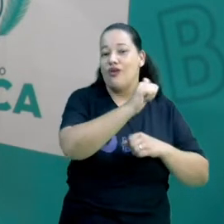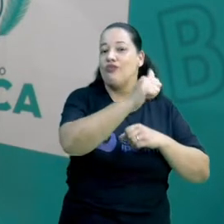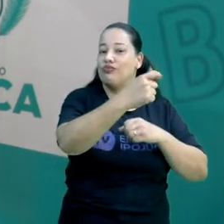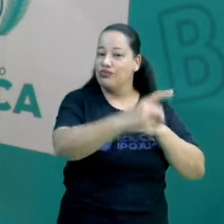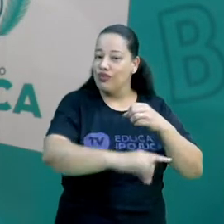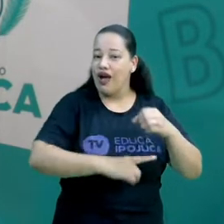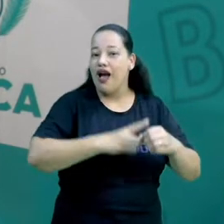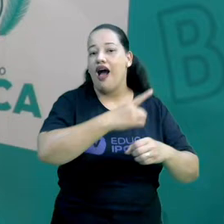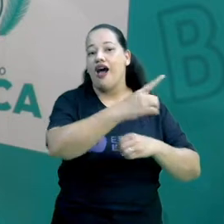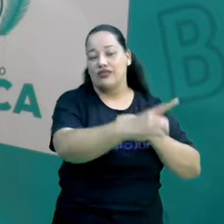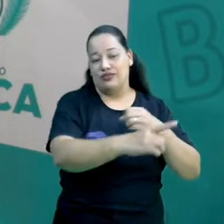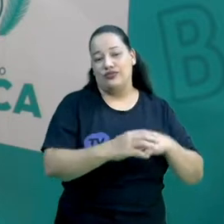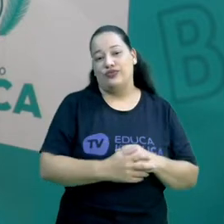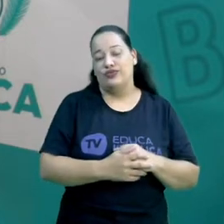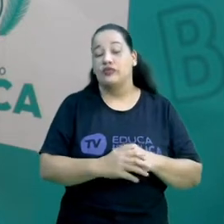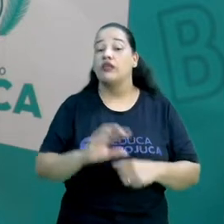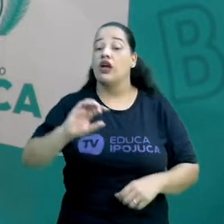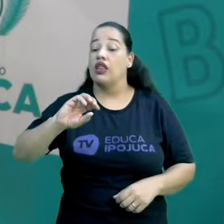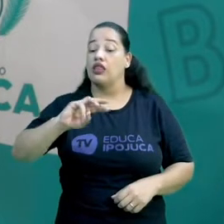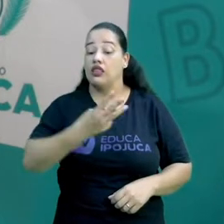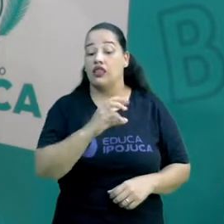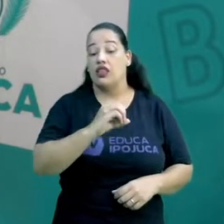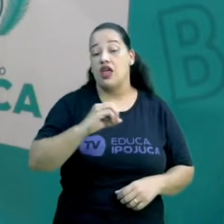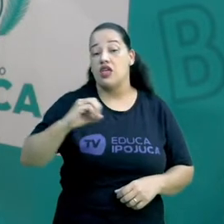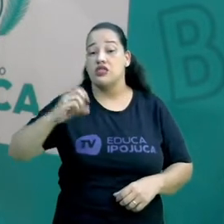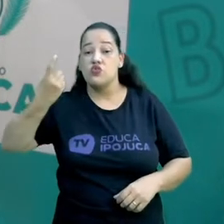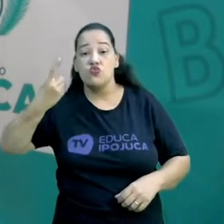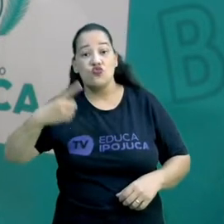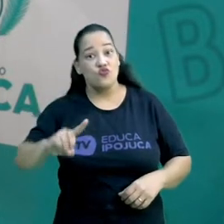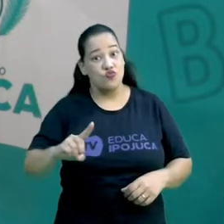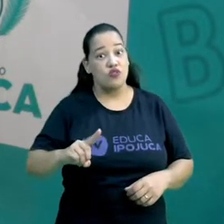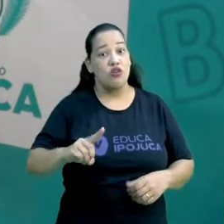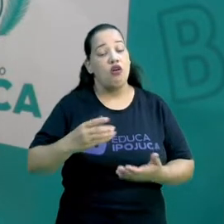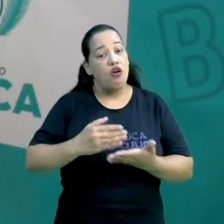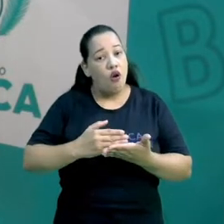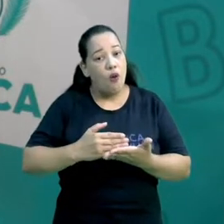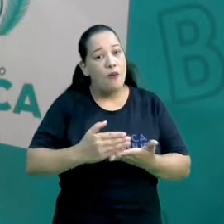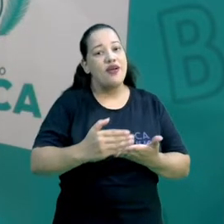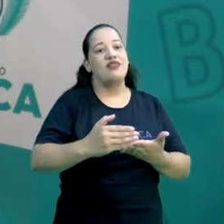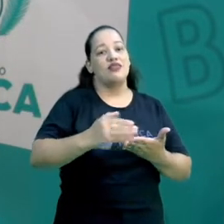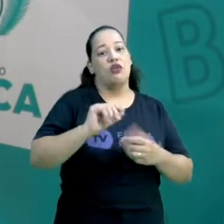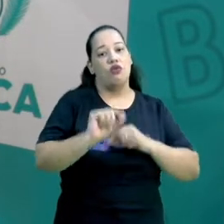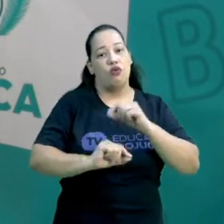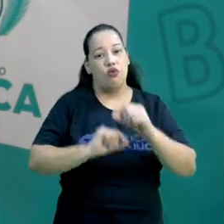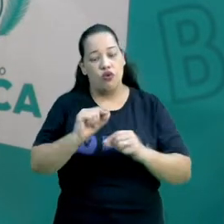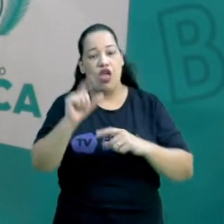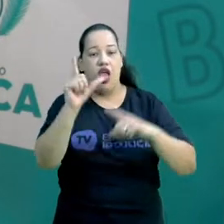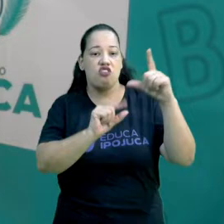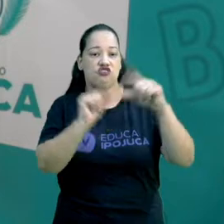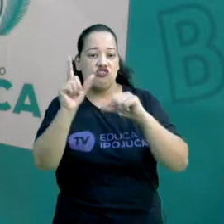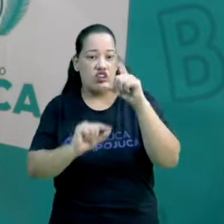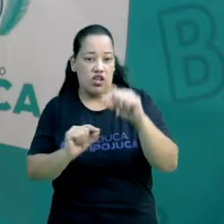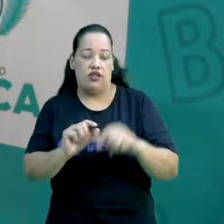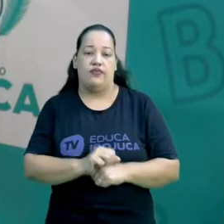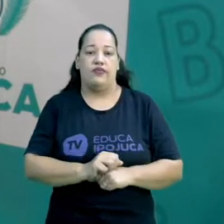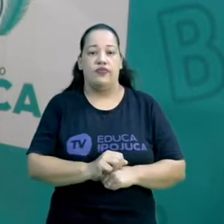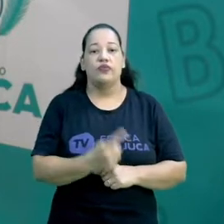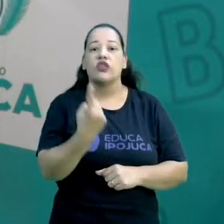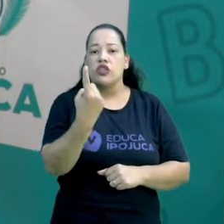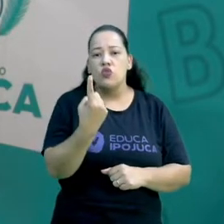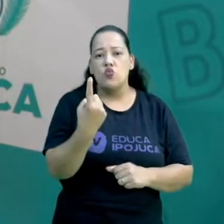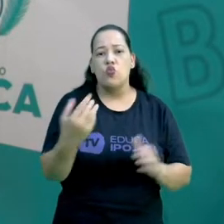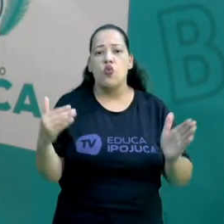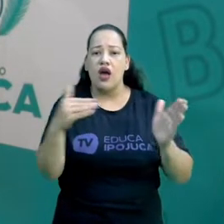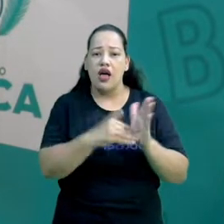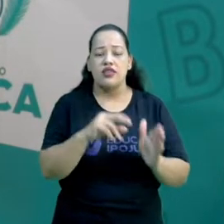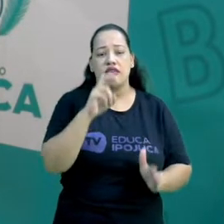bilhão de anos atrás, as primeiras estrelas, elas começam a se formar. De 1 a 5